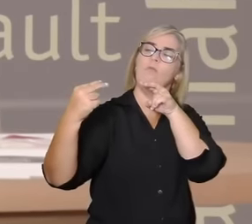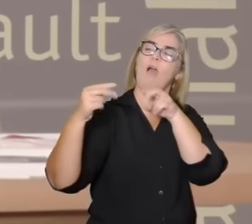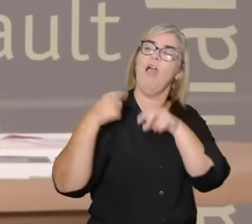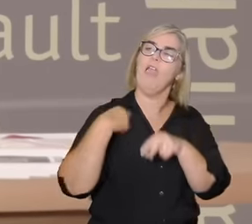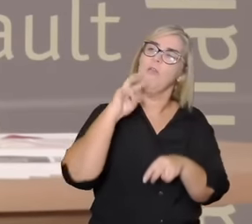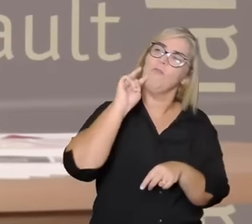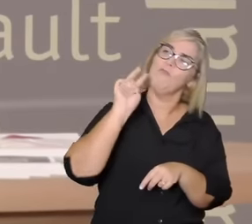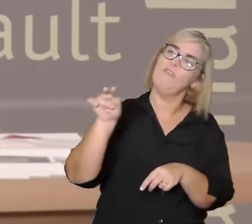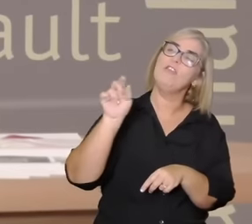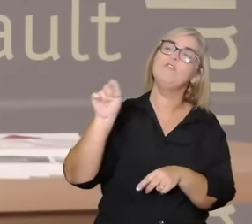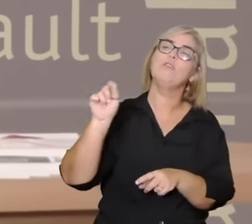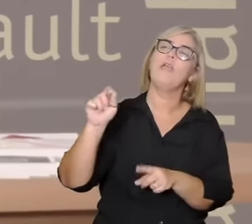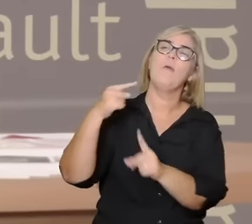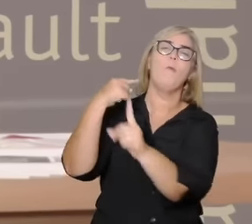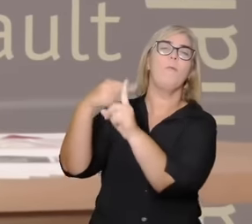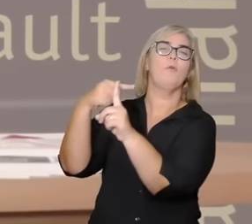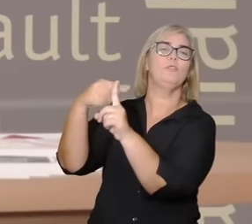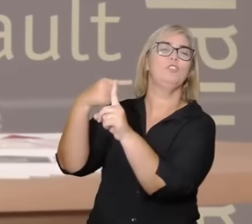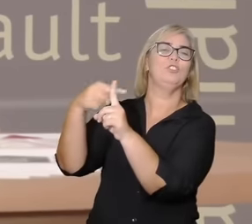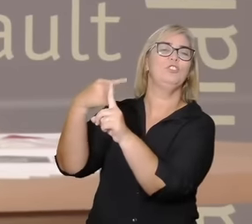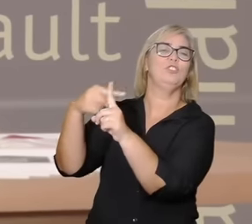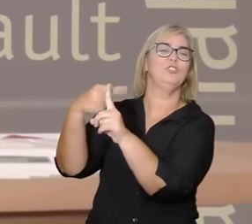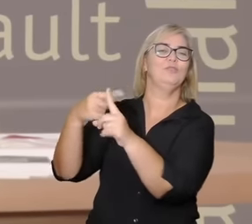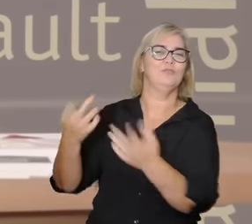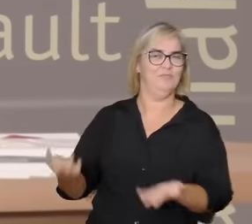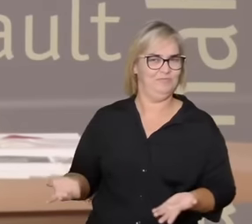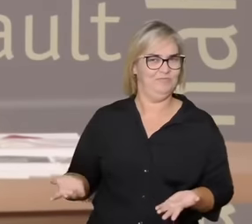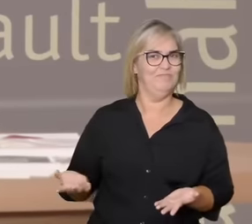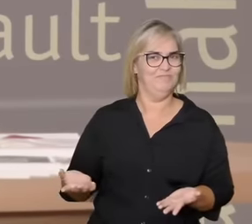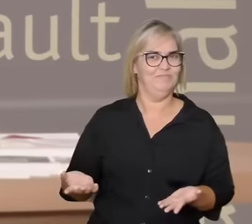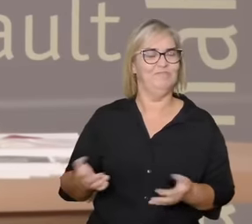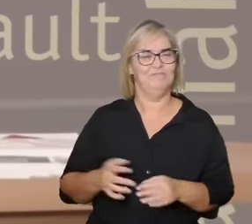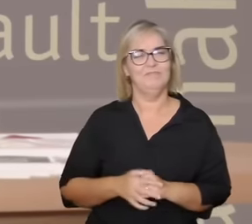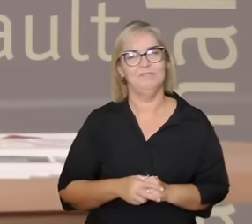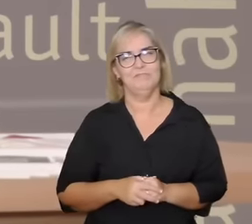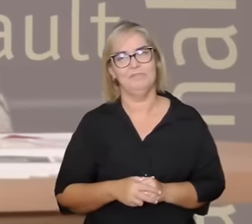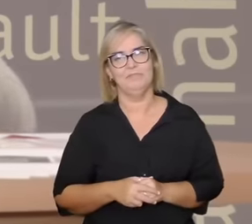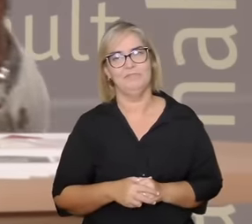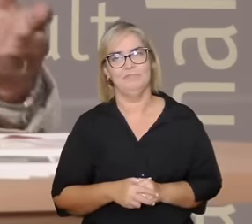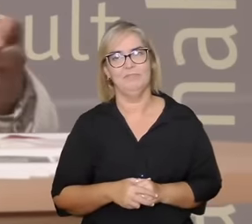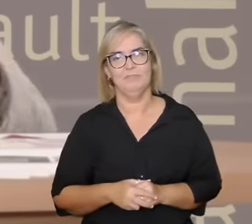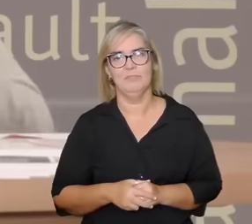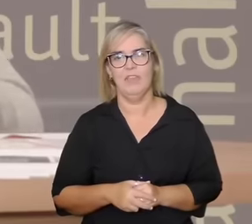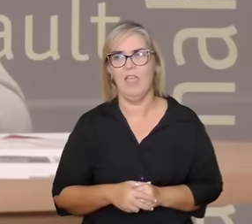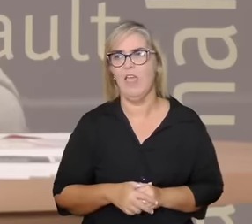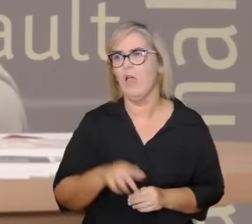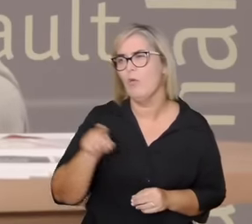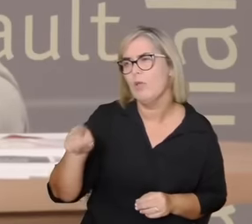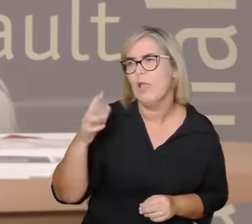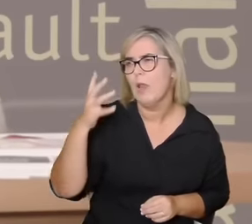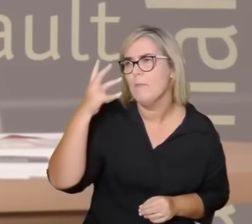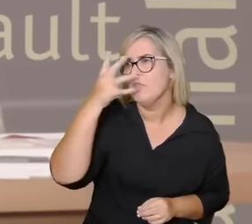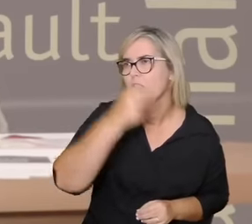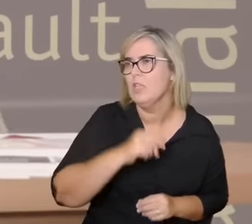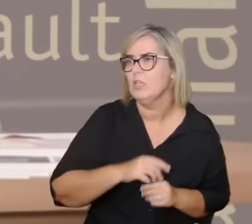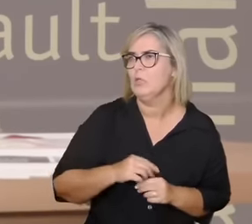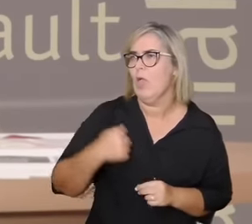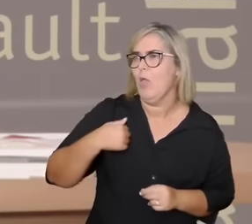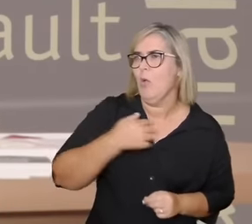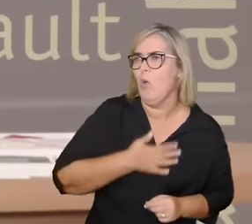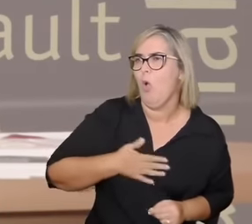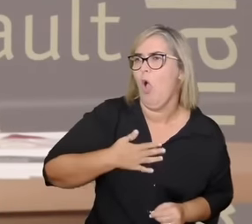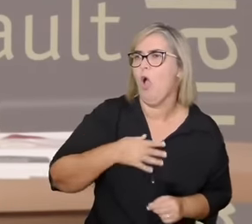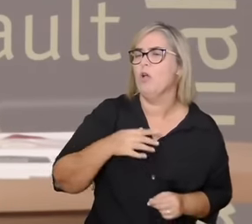o marketing geralmente usa isso o que tem de melhor o que tem de mais bonito o que você gosta coisa em